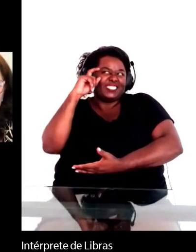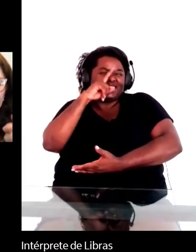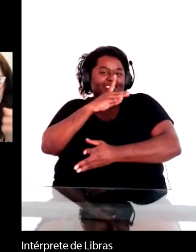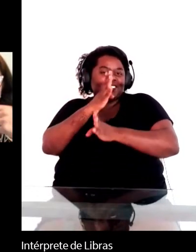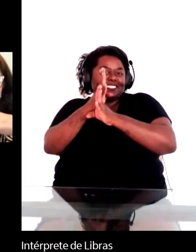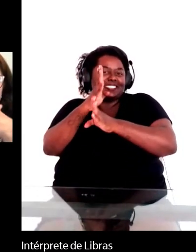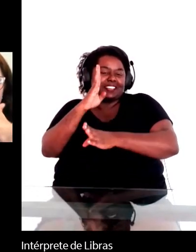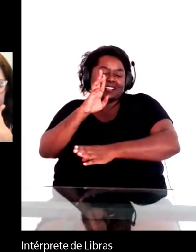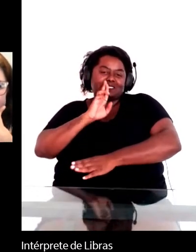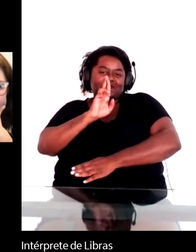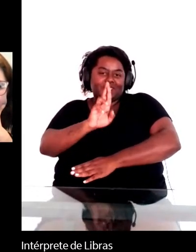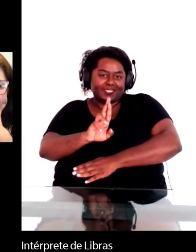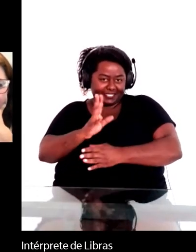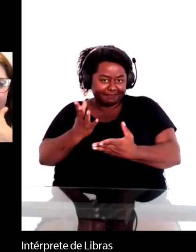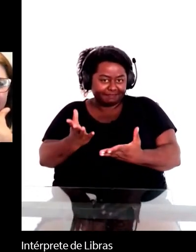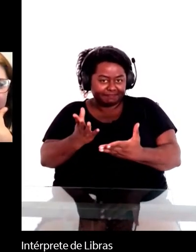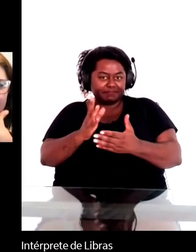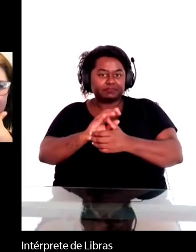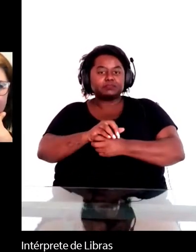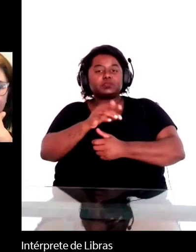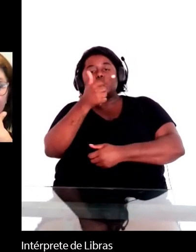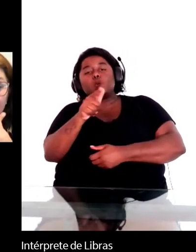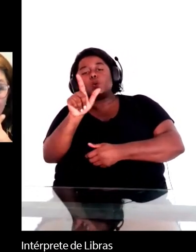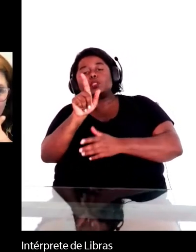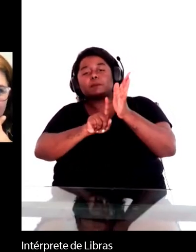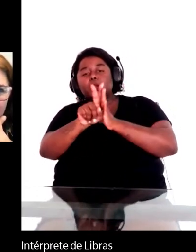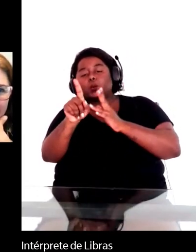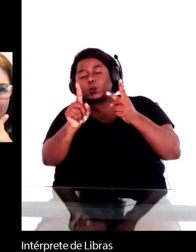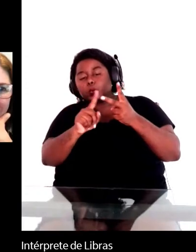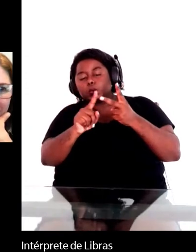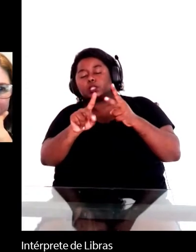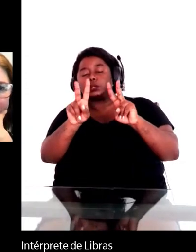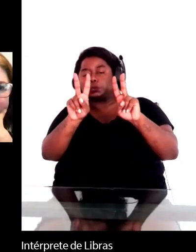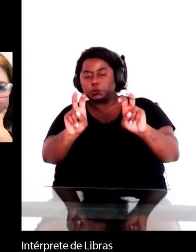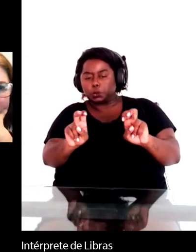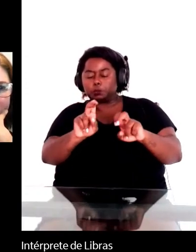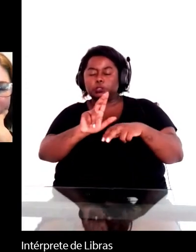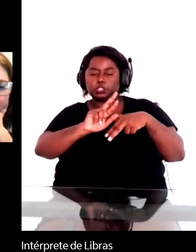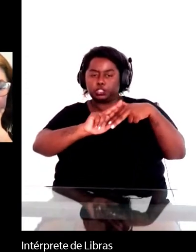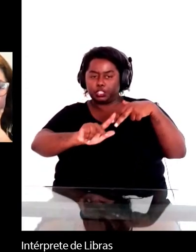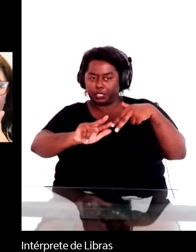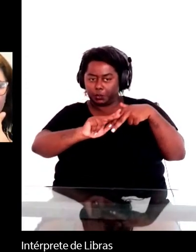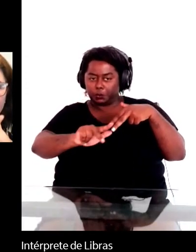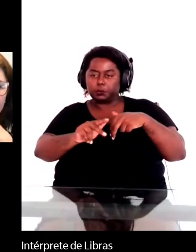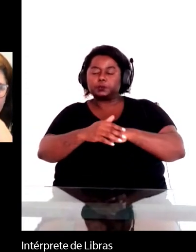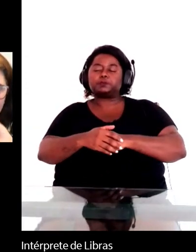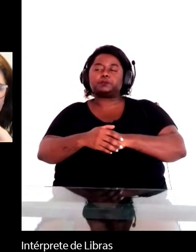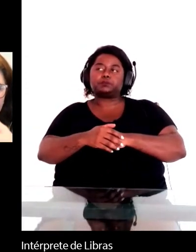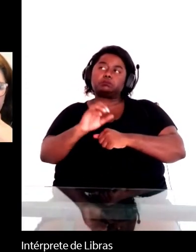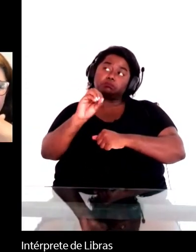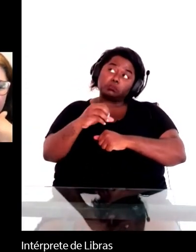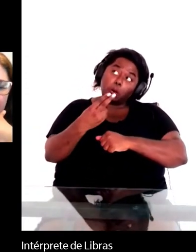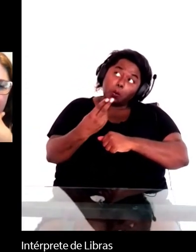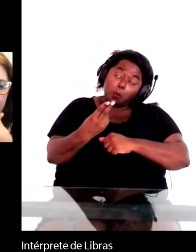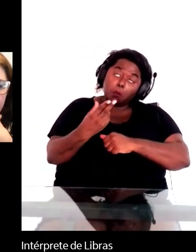A outra pergunta, tratando de questões de gênero ou de